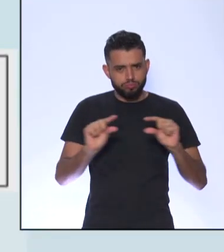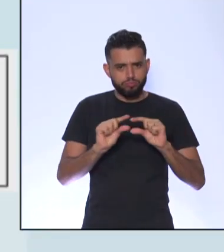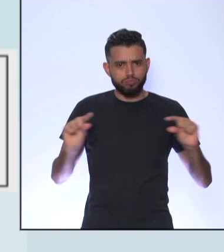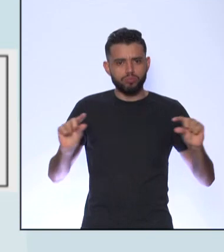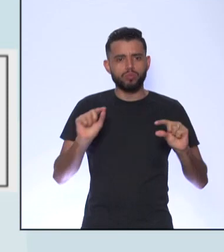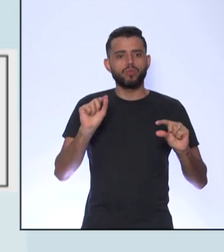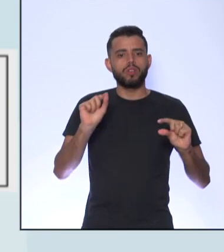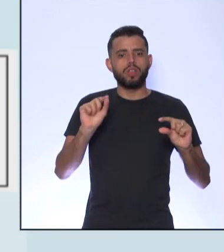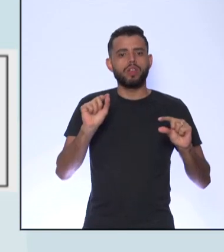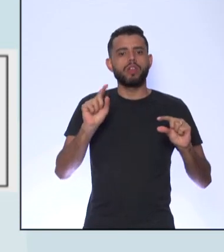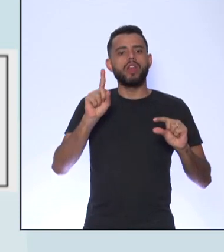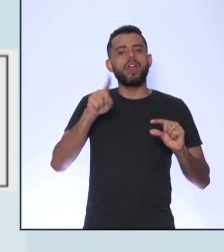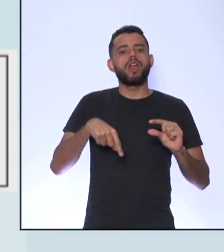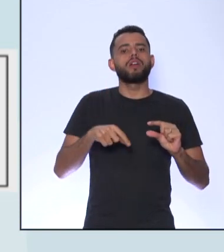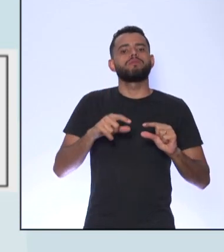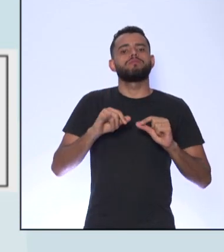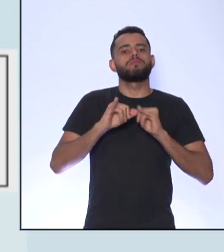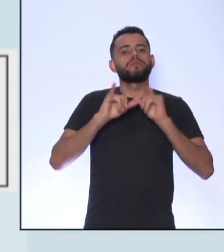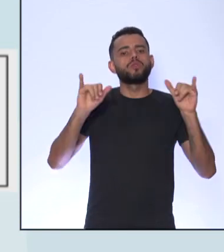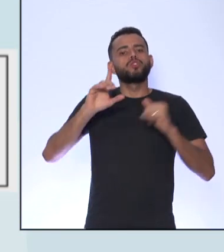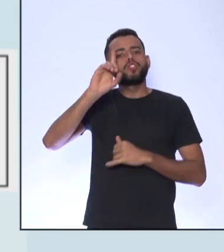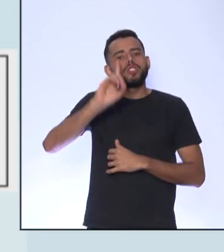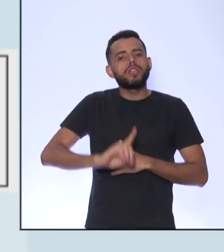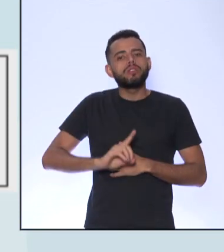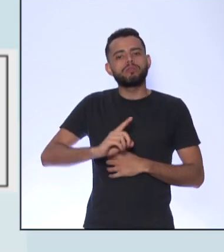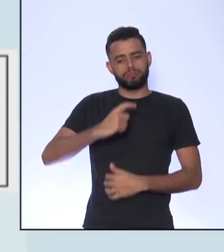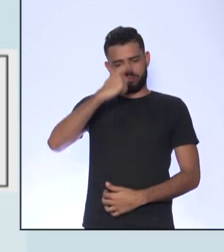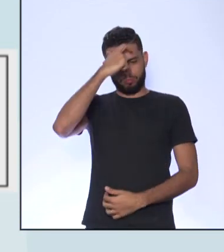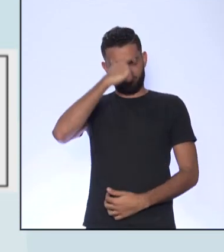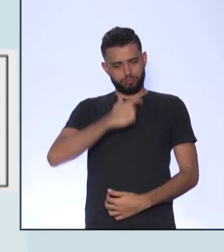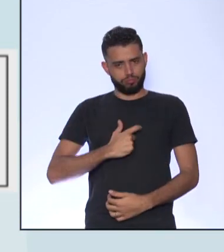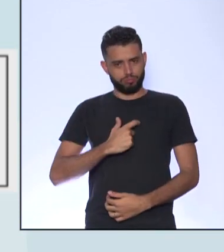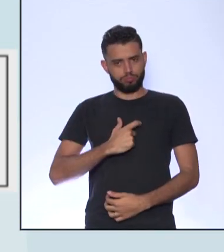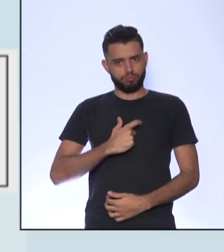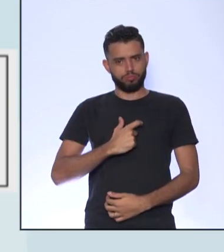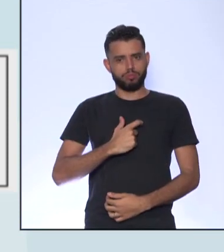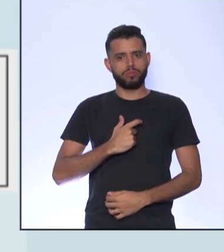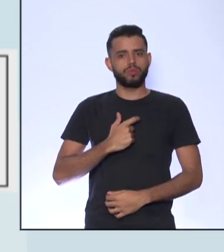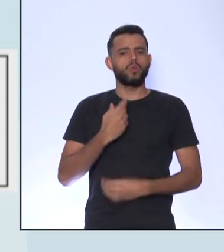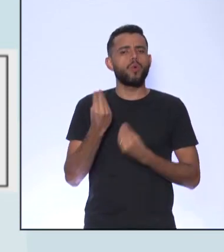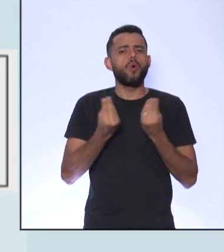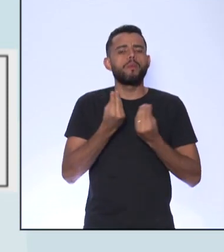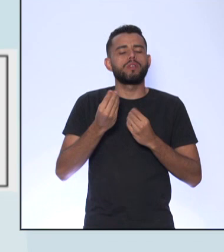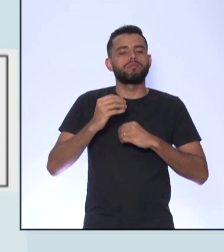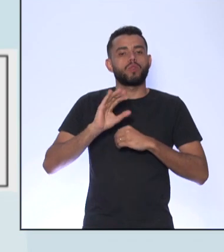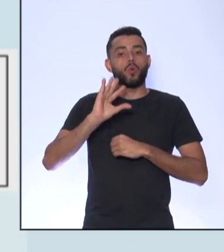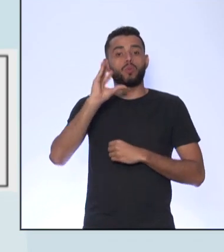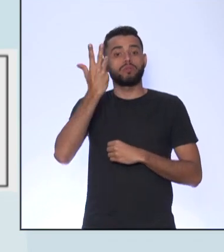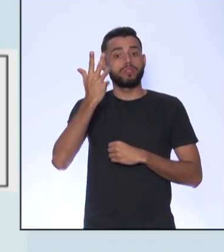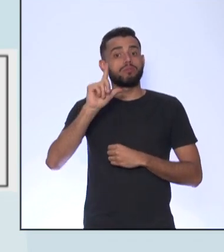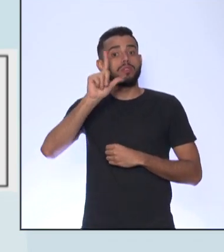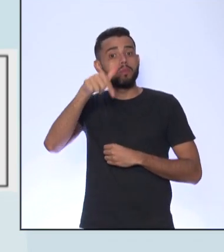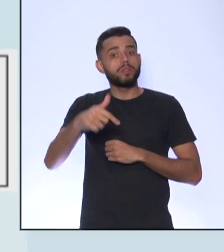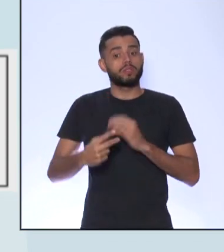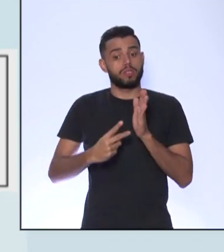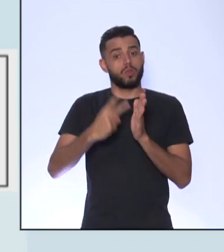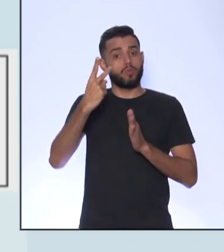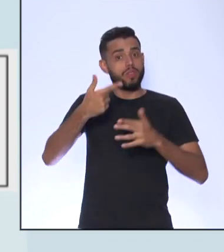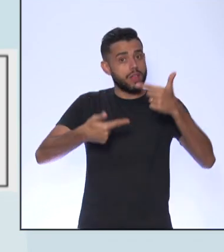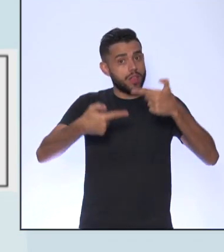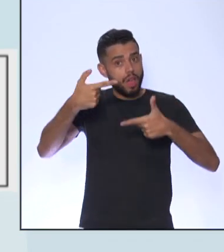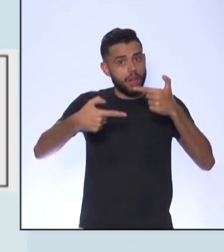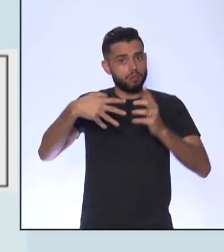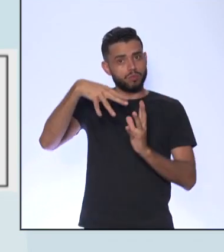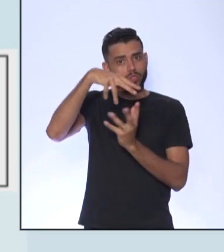dos direitos do homem e do cidadão Ela foi feita Depois da Segunda Guerra Mundial Que também tem os